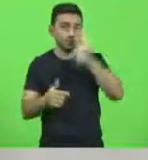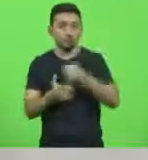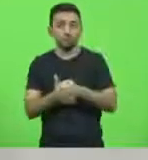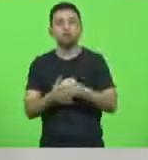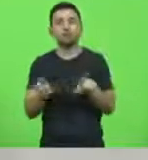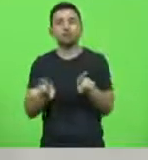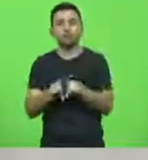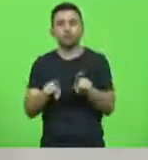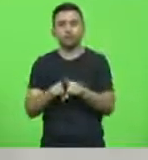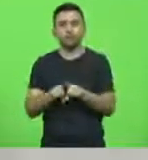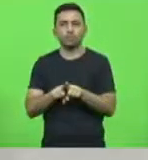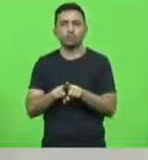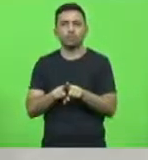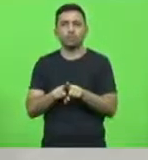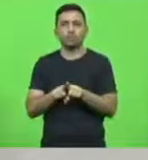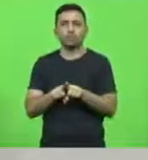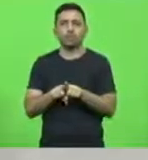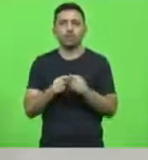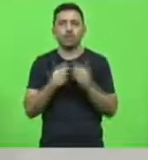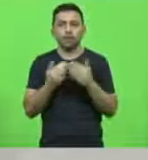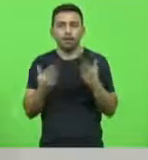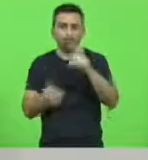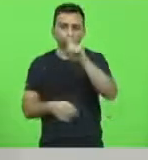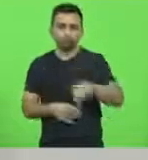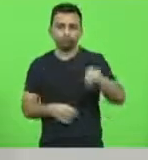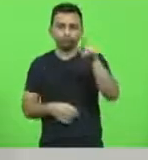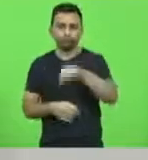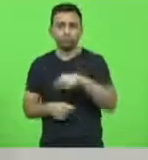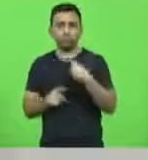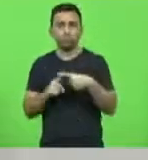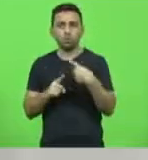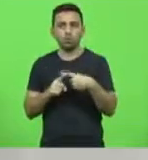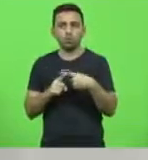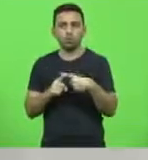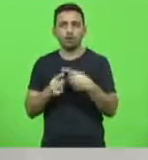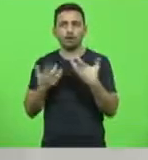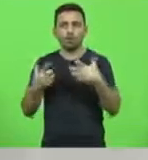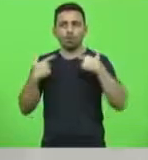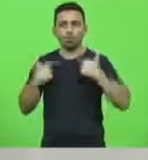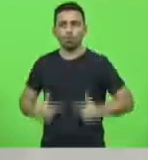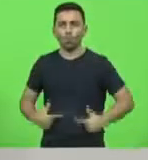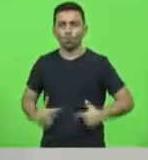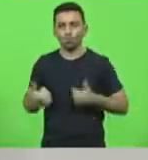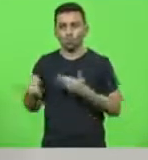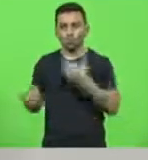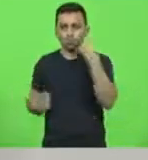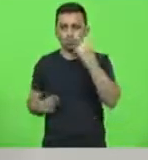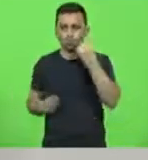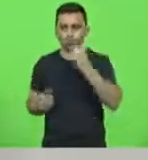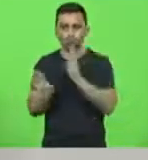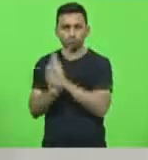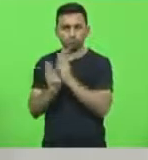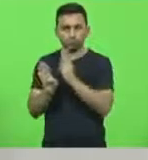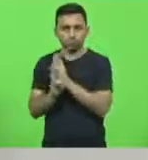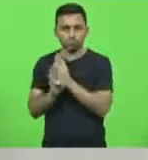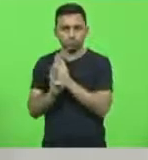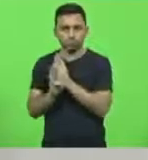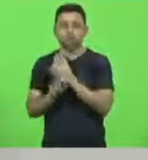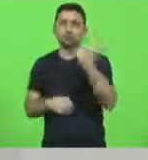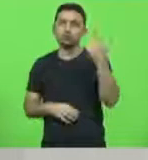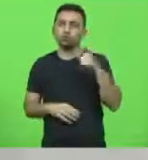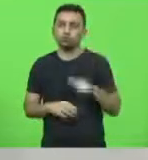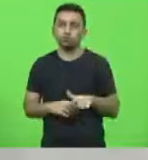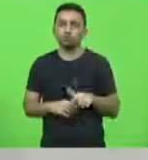estava assustada, pois tinha conferido total imunidade ao deputado no âmbito da Operação Alcatraz. Novamente,